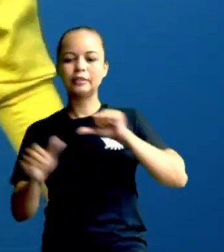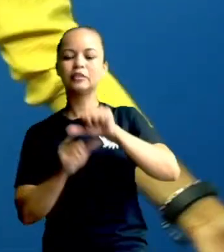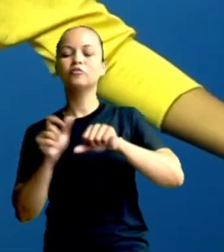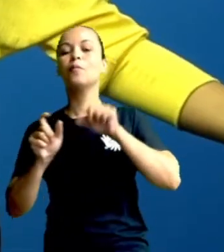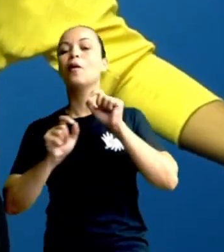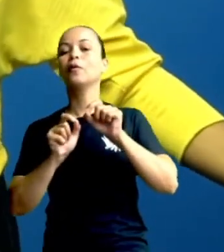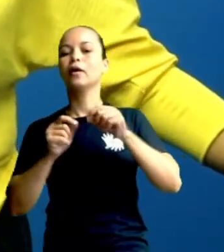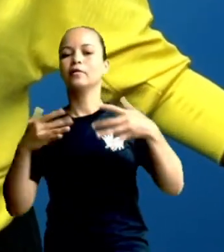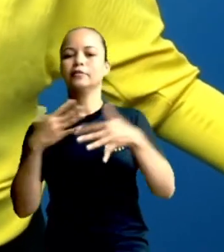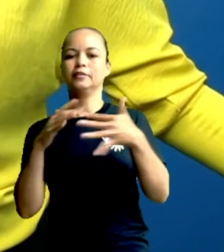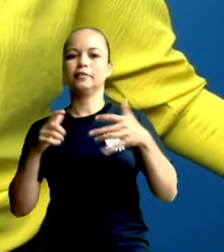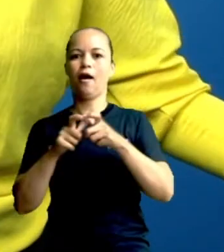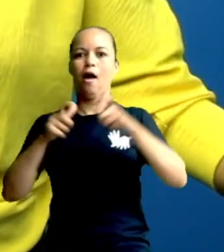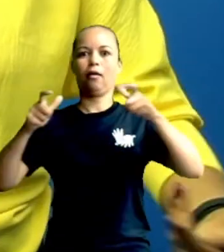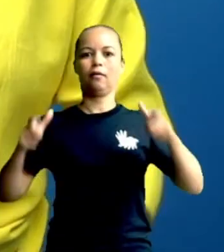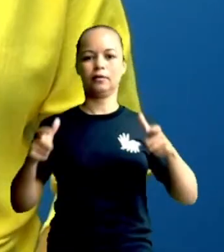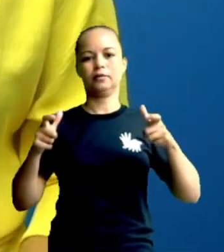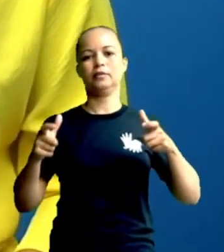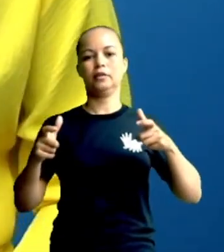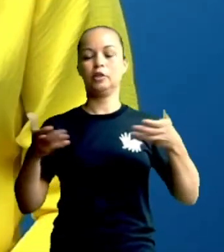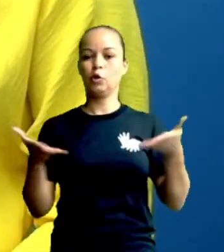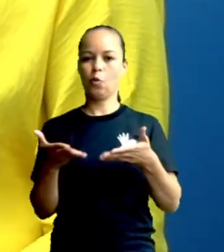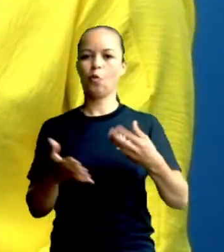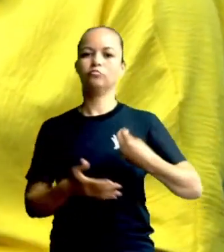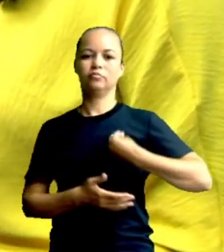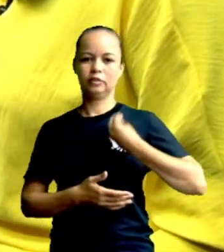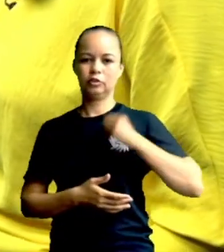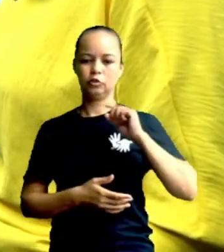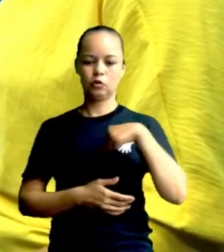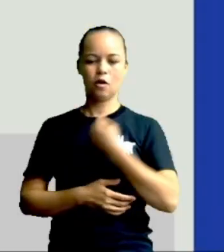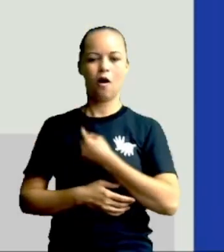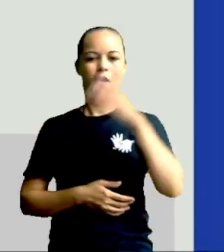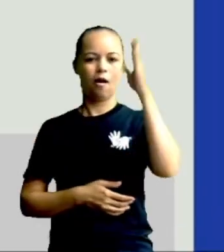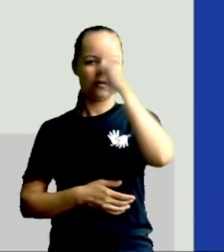as grandes cidades que hoje existem no nosso Brasil, tá?